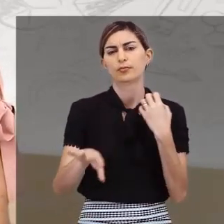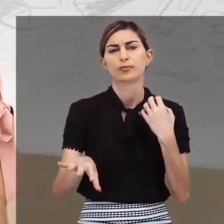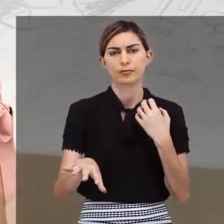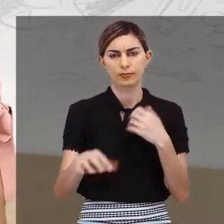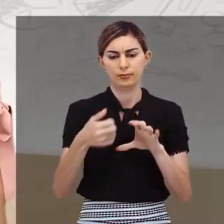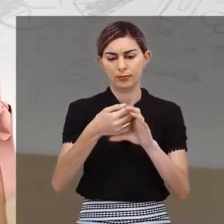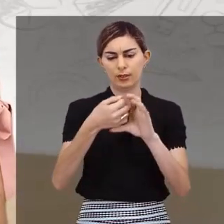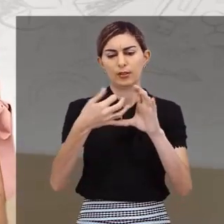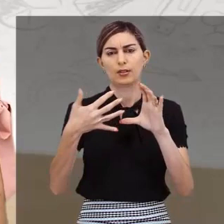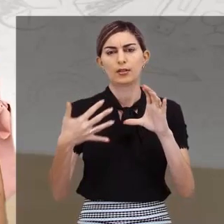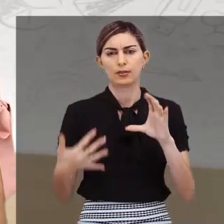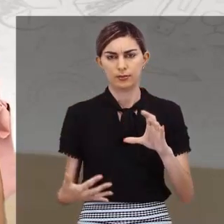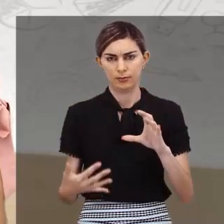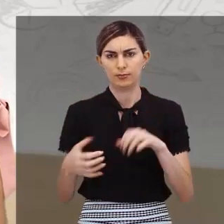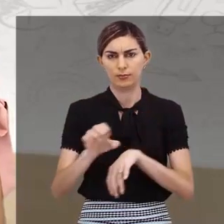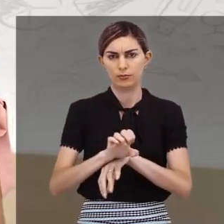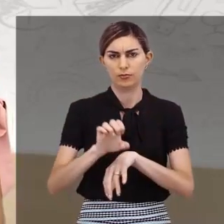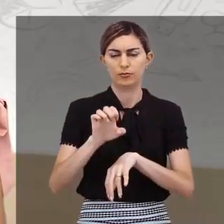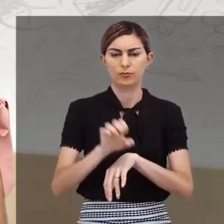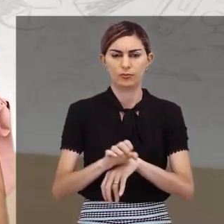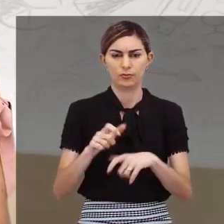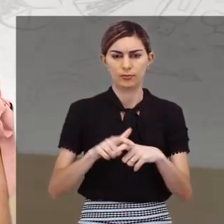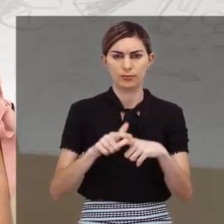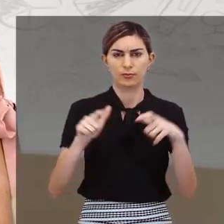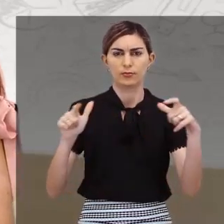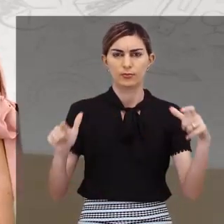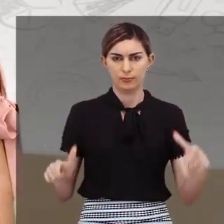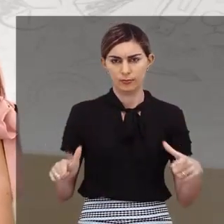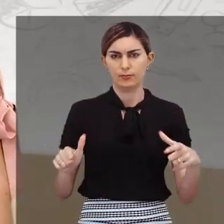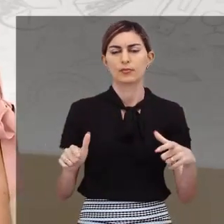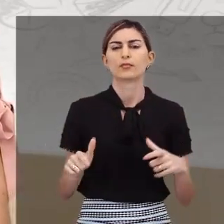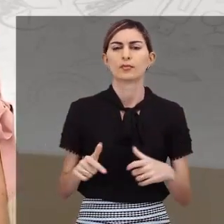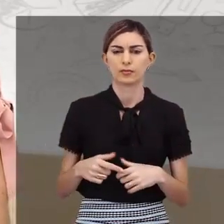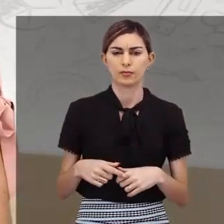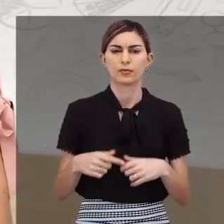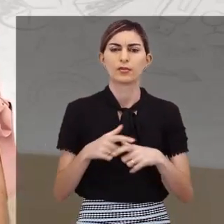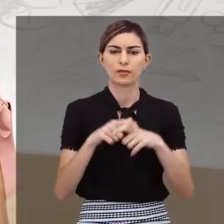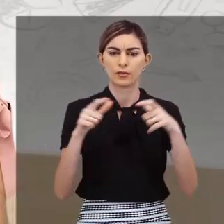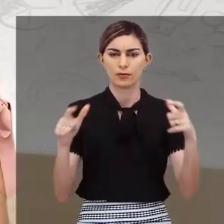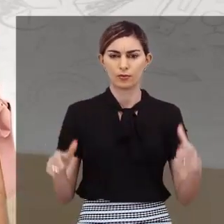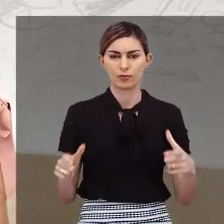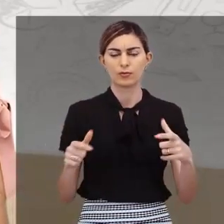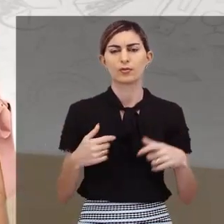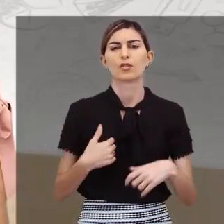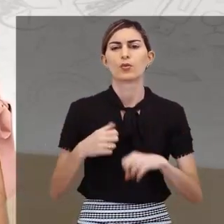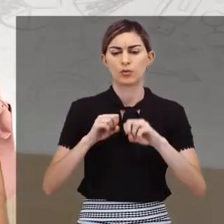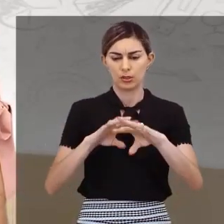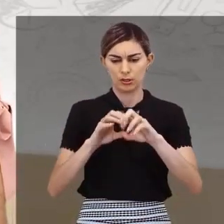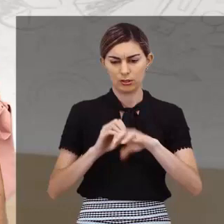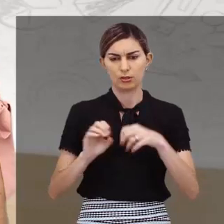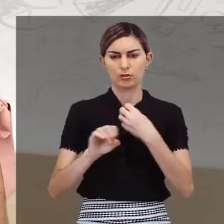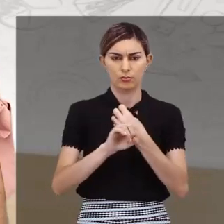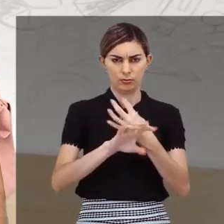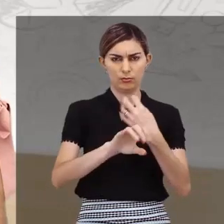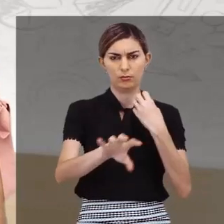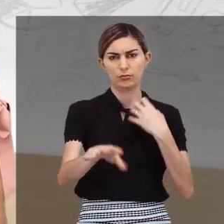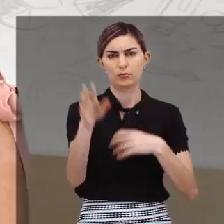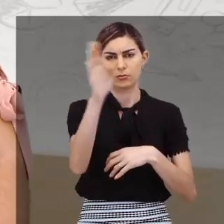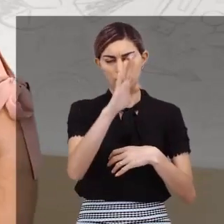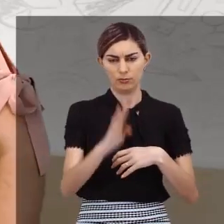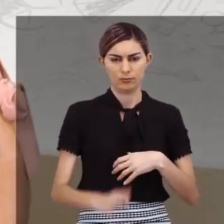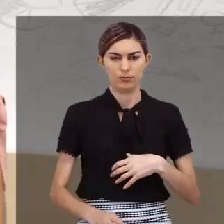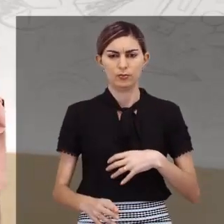caracterizando o Estado como o maior ofertante público de educação à distância no Brasil.